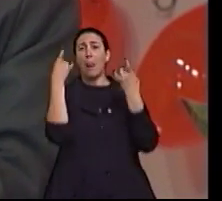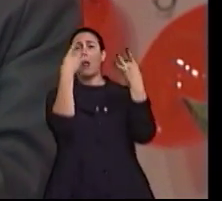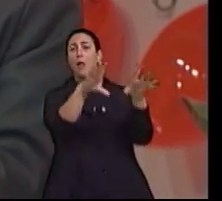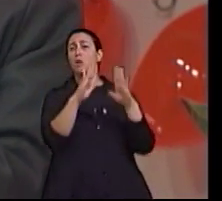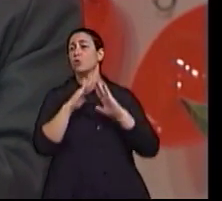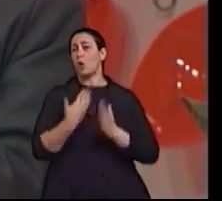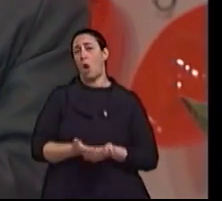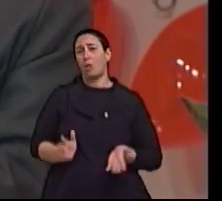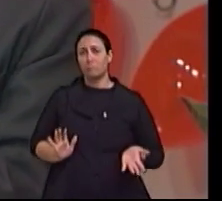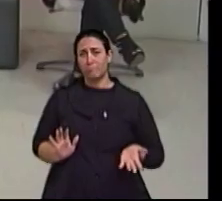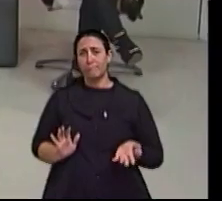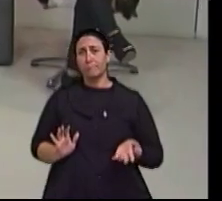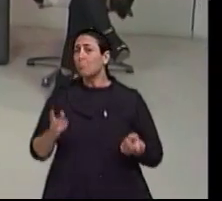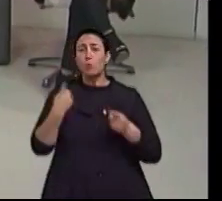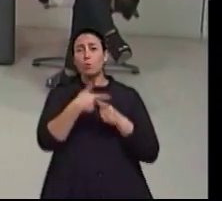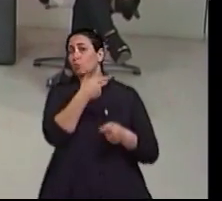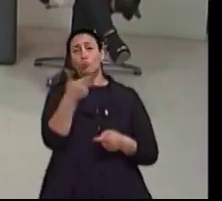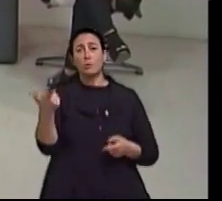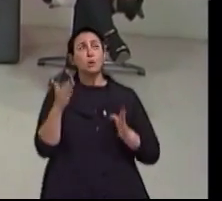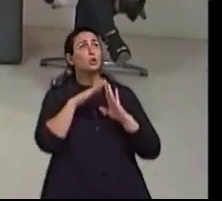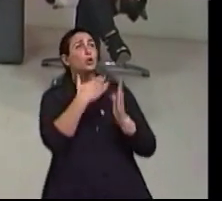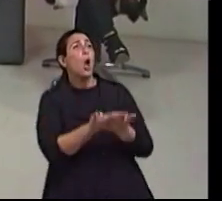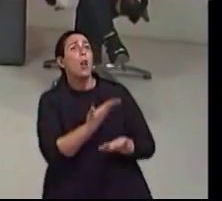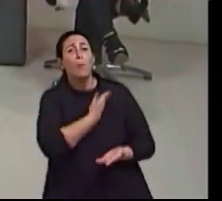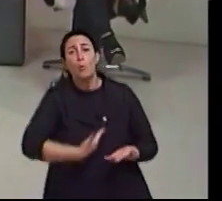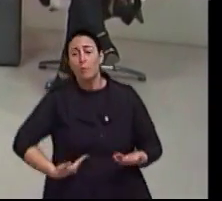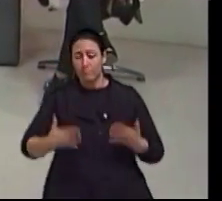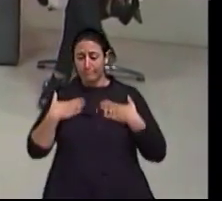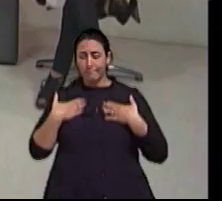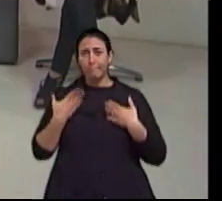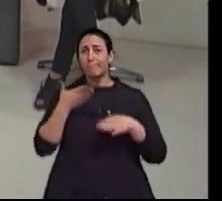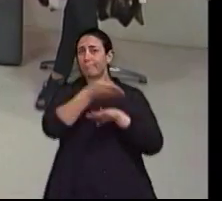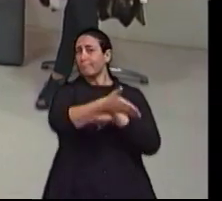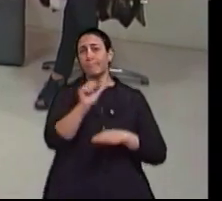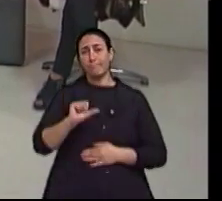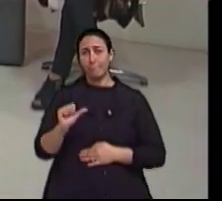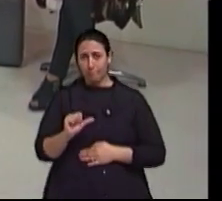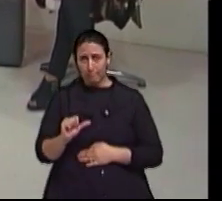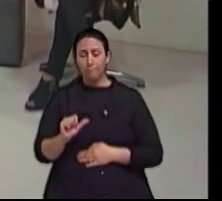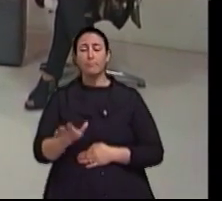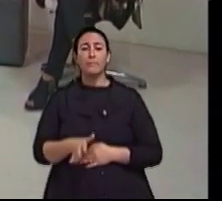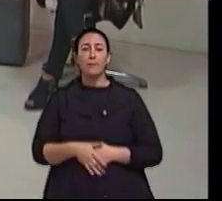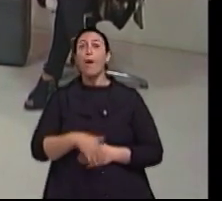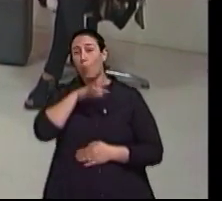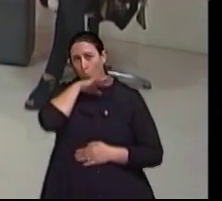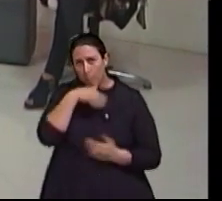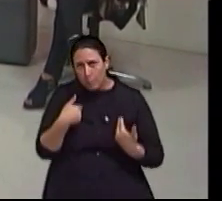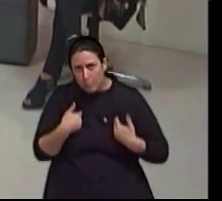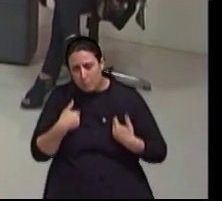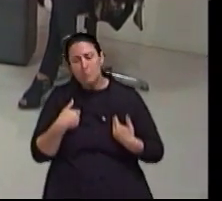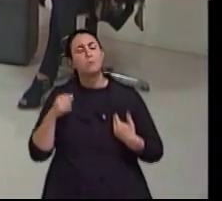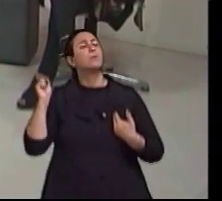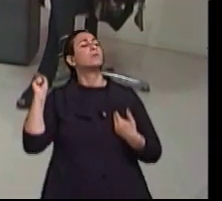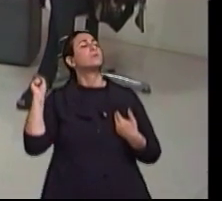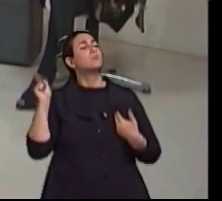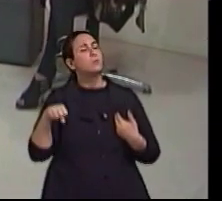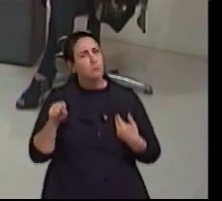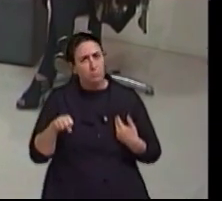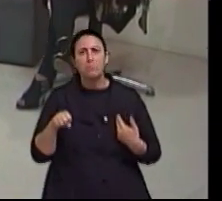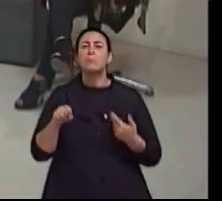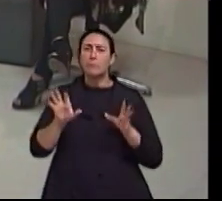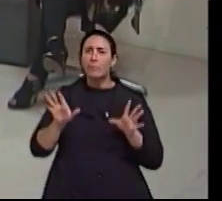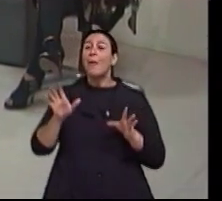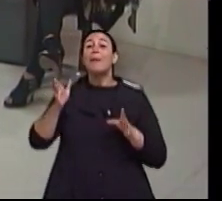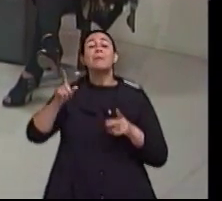porque não havia uma escola primária pública, não havia nenhuma condição de acesso. Então, obviamente, foi ruim para mim, mas foi igualmente ruim para os meus colegas,